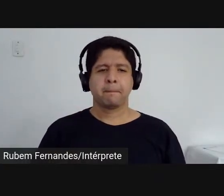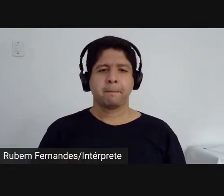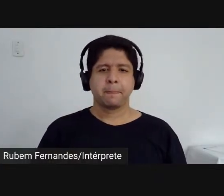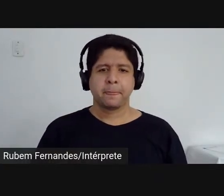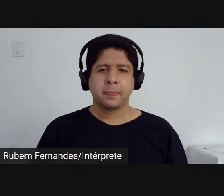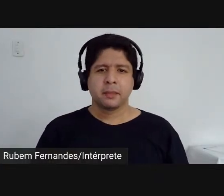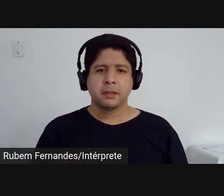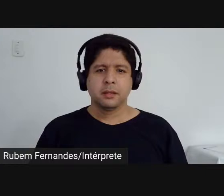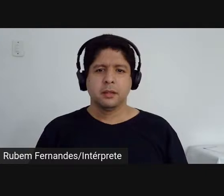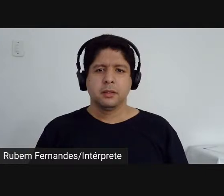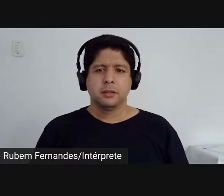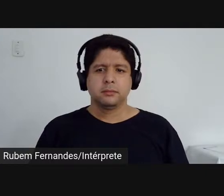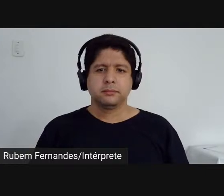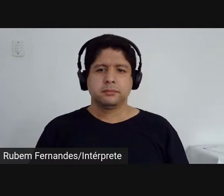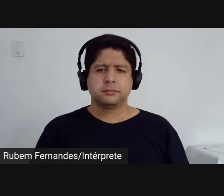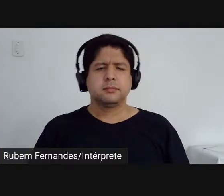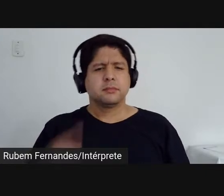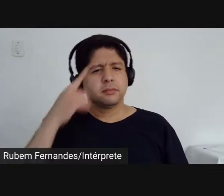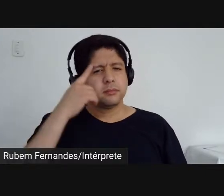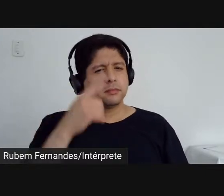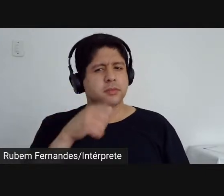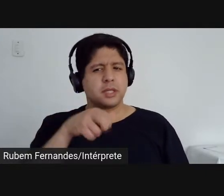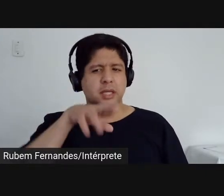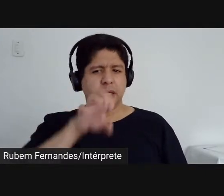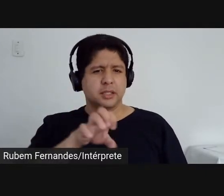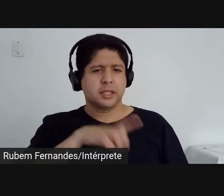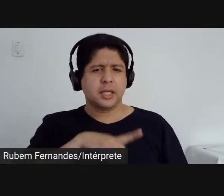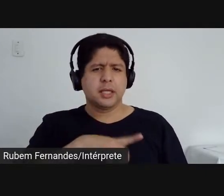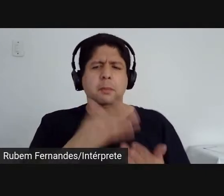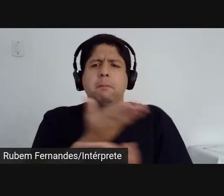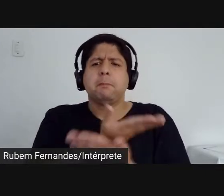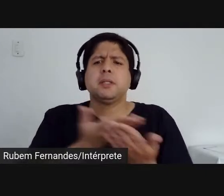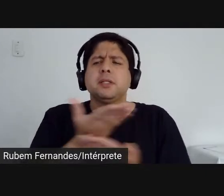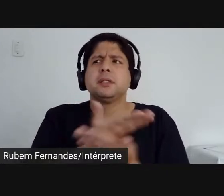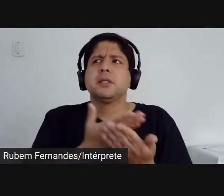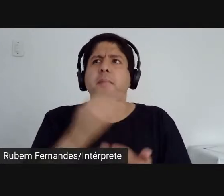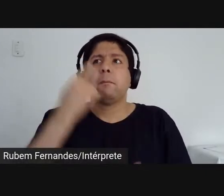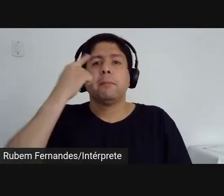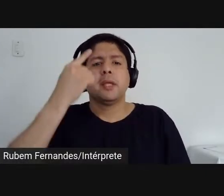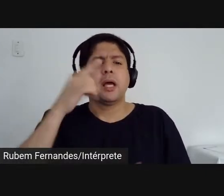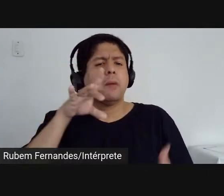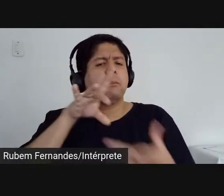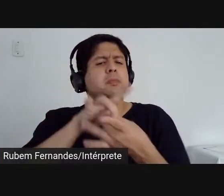Nas obras de arte, né? Nessa mediação para com a vida, né?